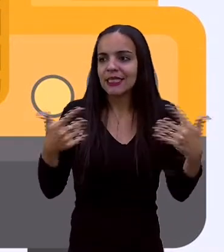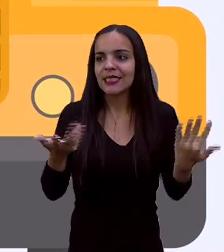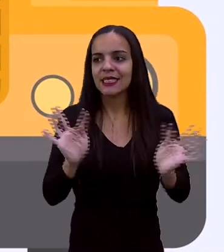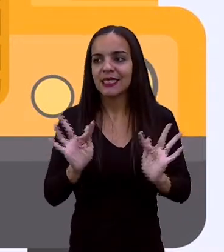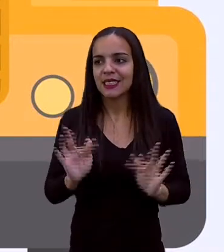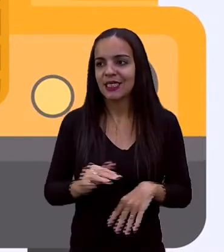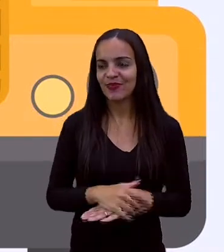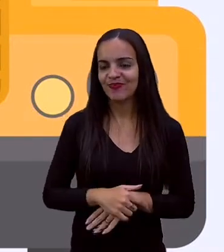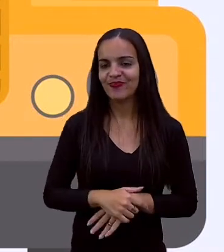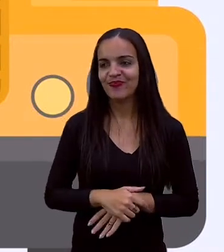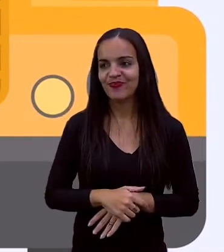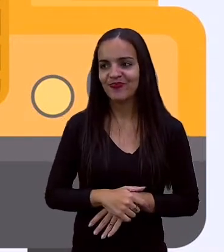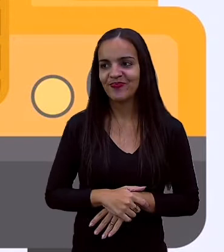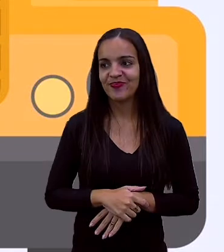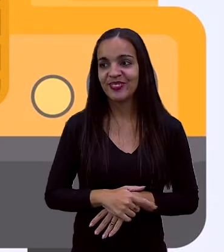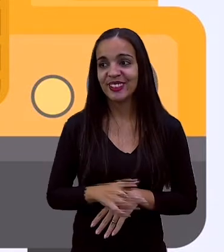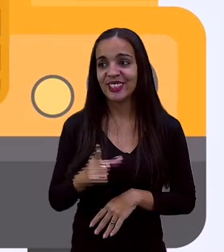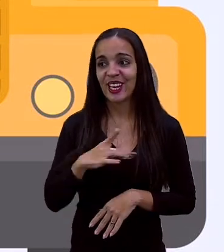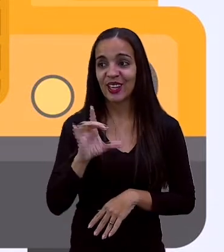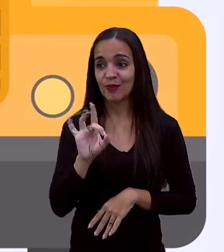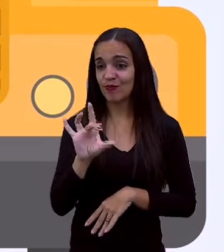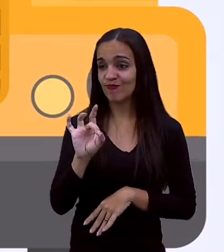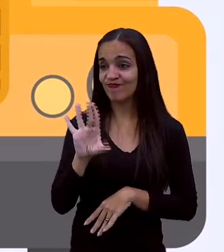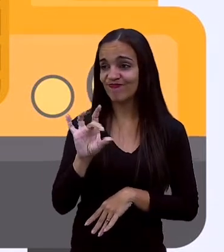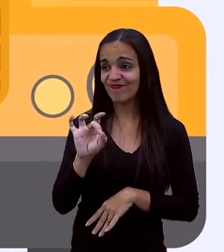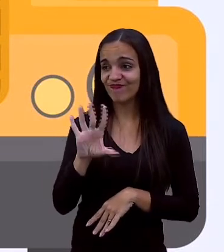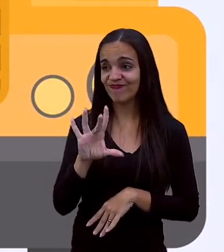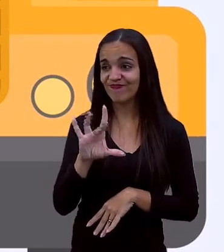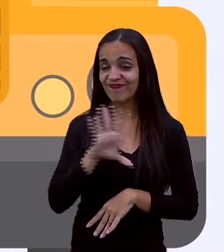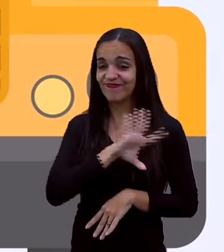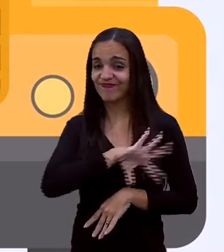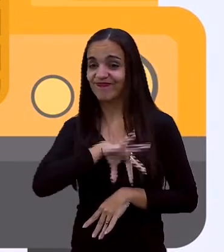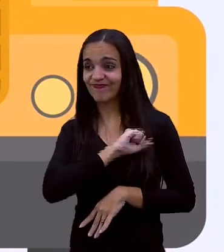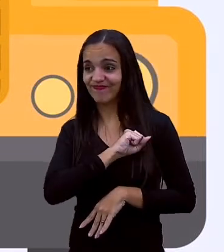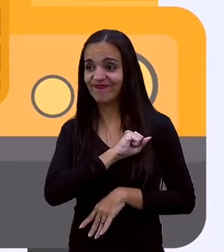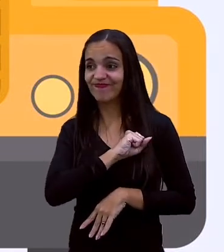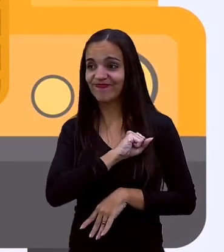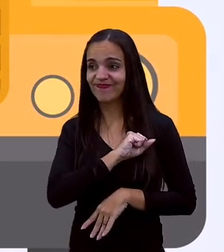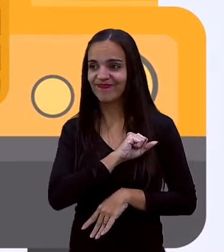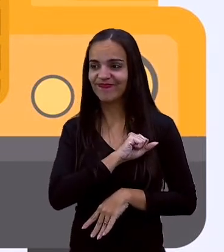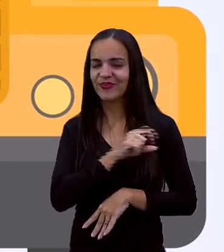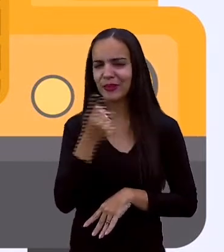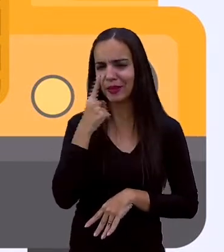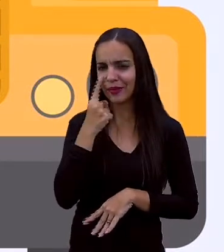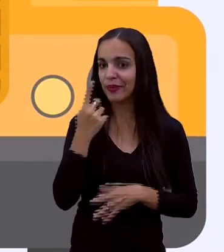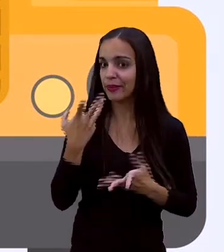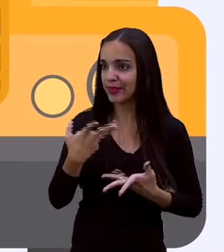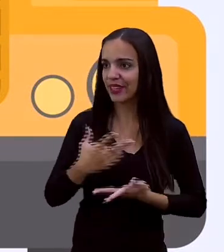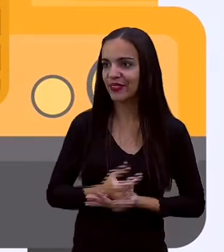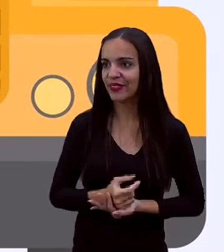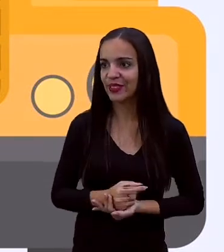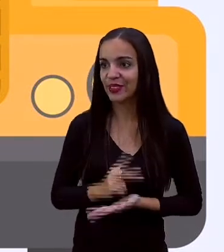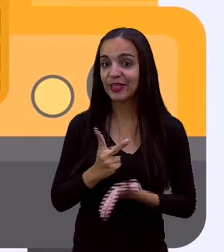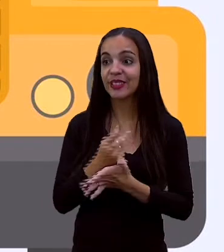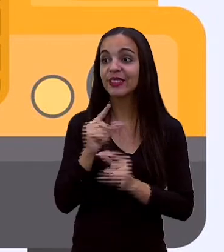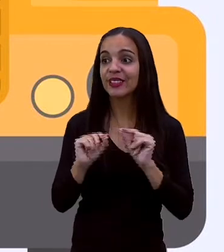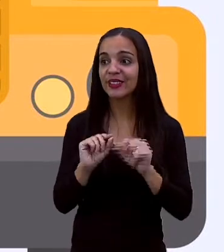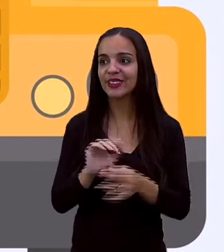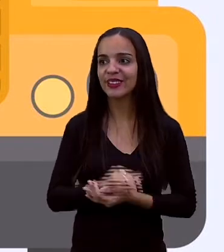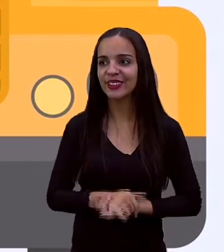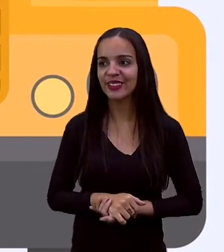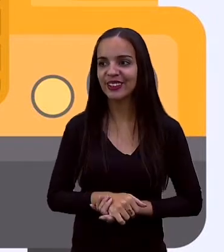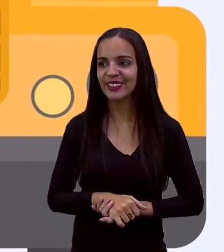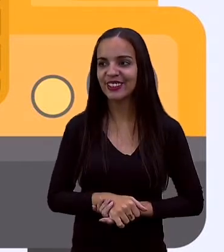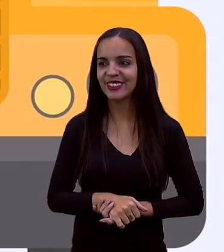era o amor. Só que o amor tem uma coisa que vem junto com ele. O que que é, gente? É o